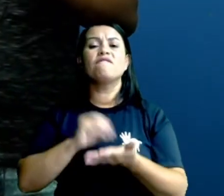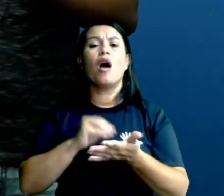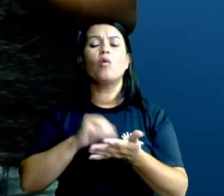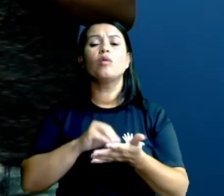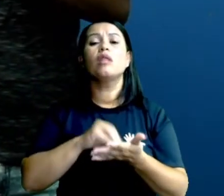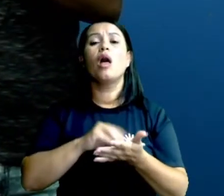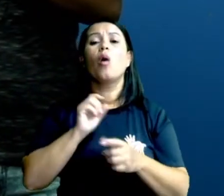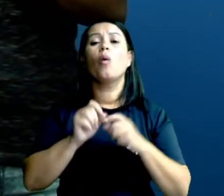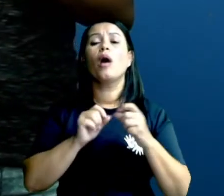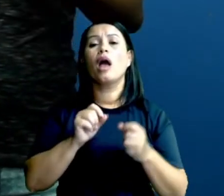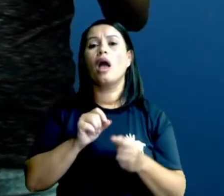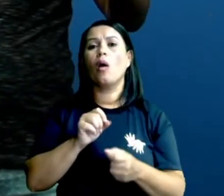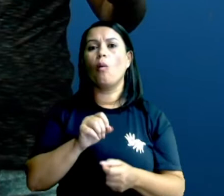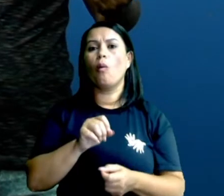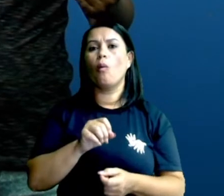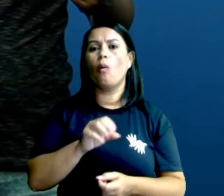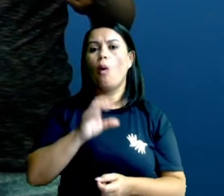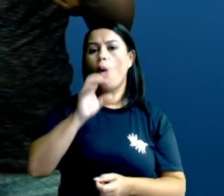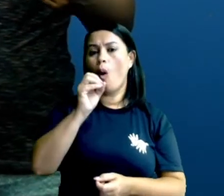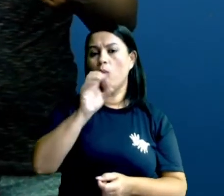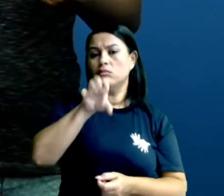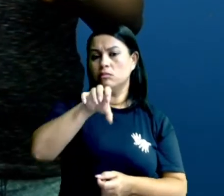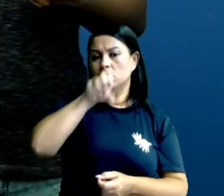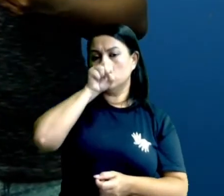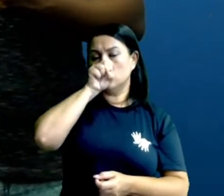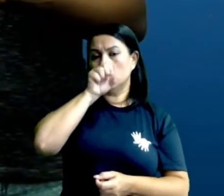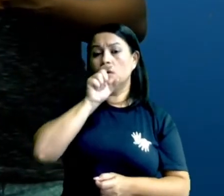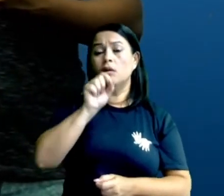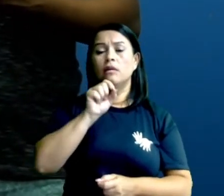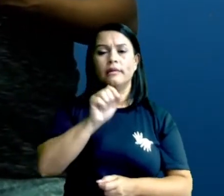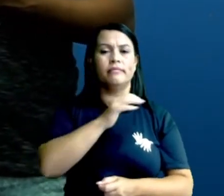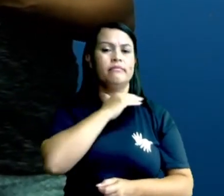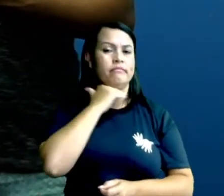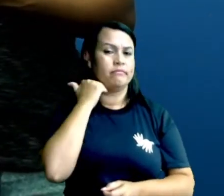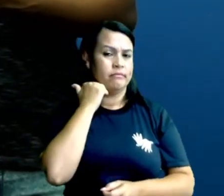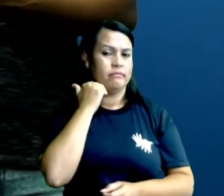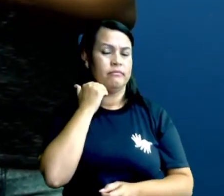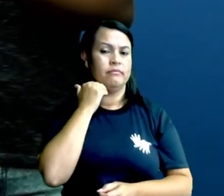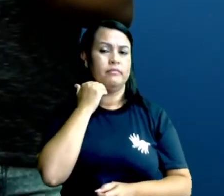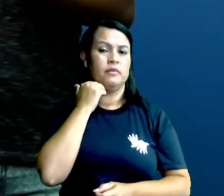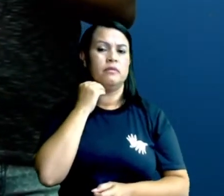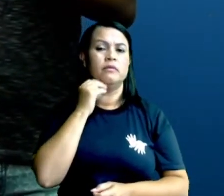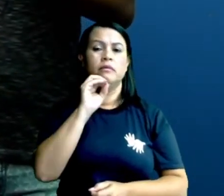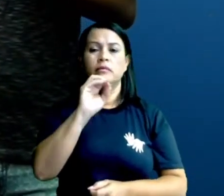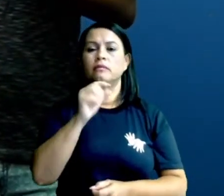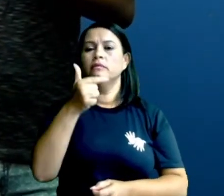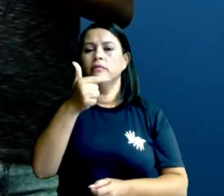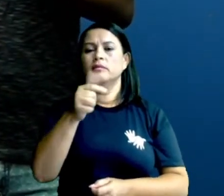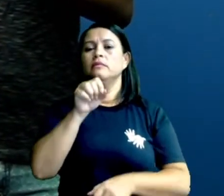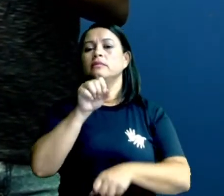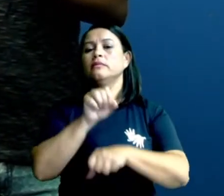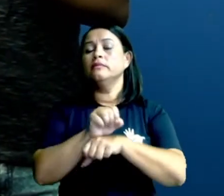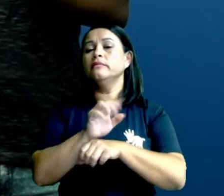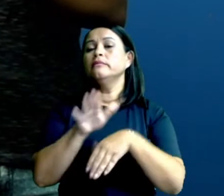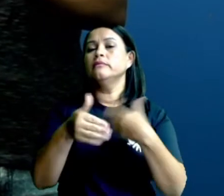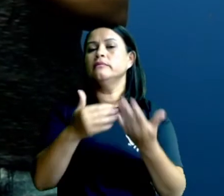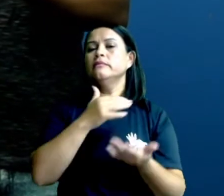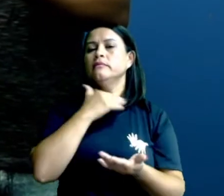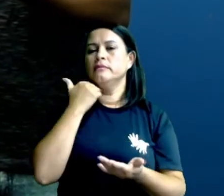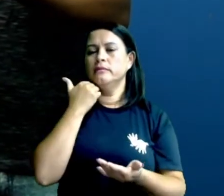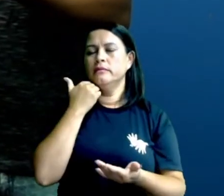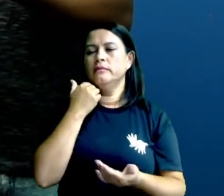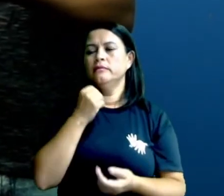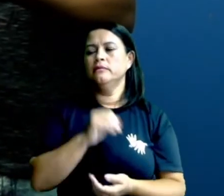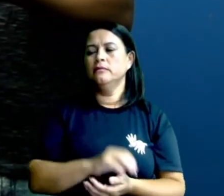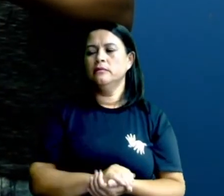de oxigênio no seu sistema como um todo, e acaba morrendo. Então, vários